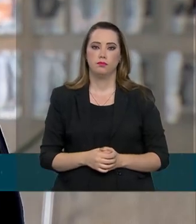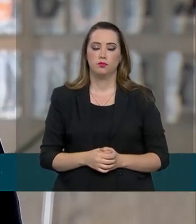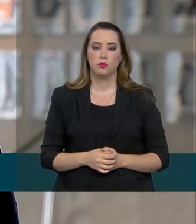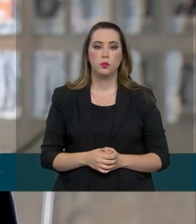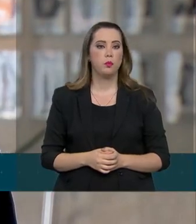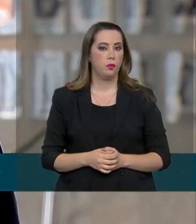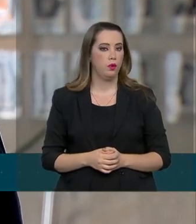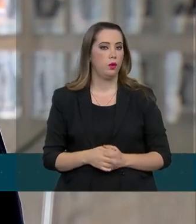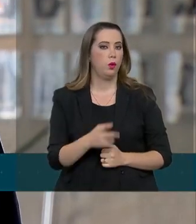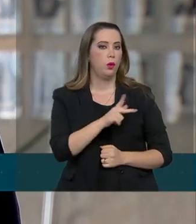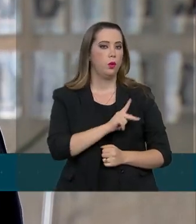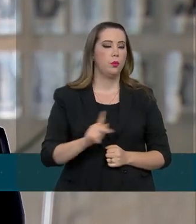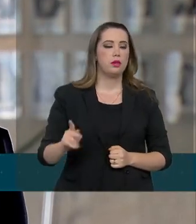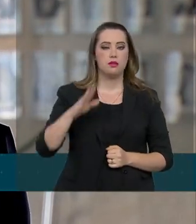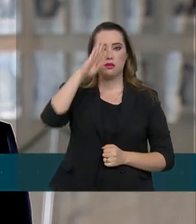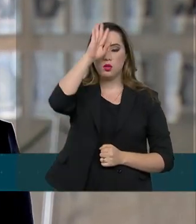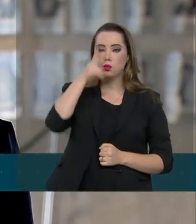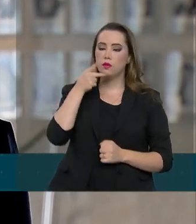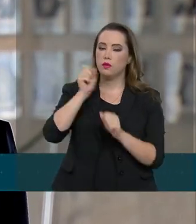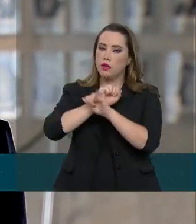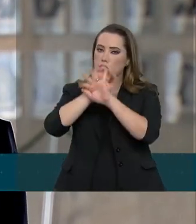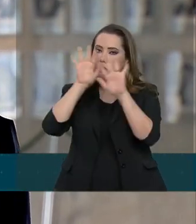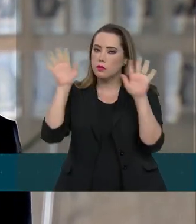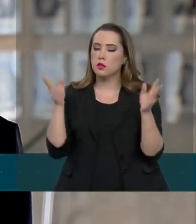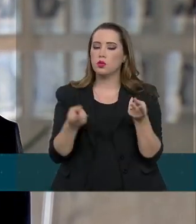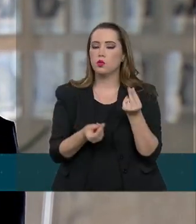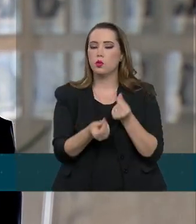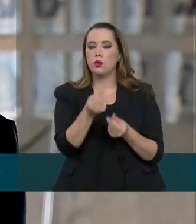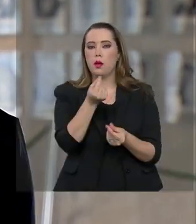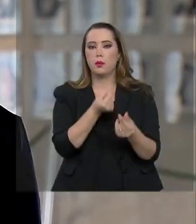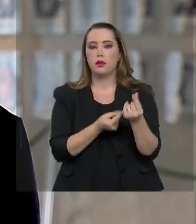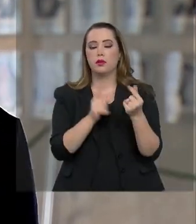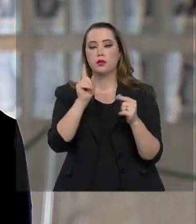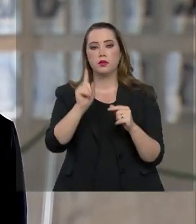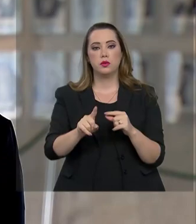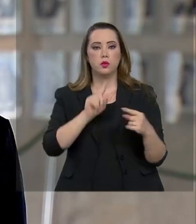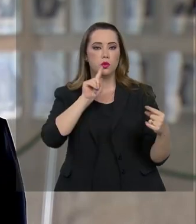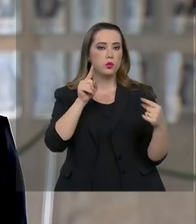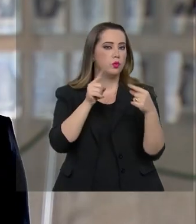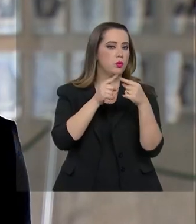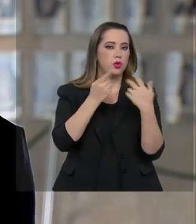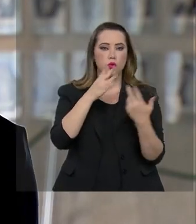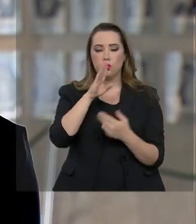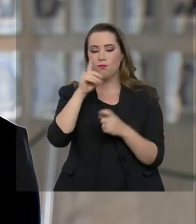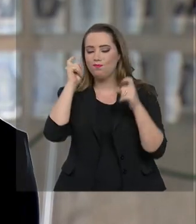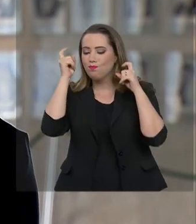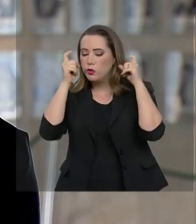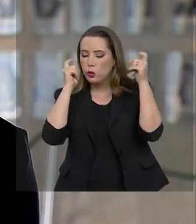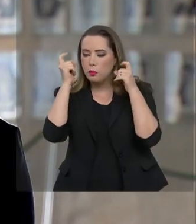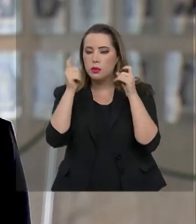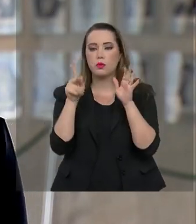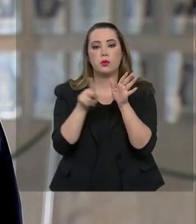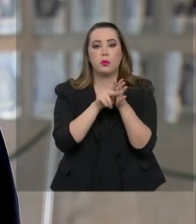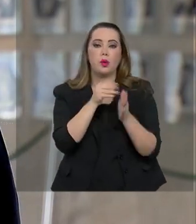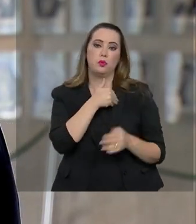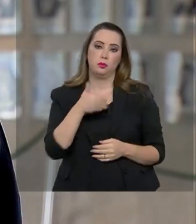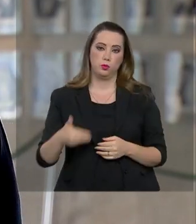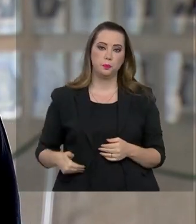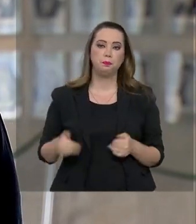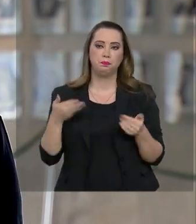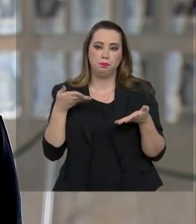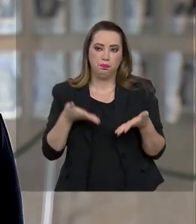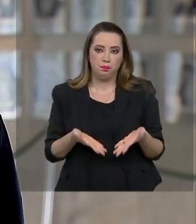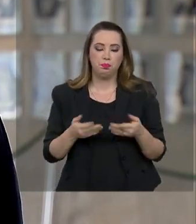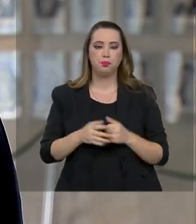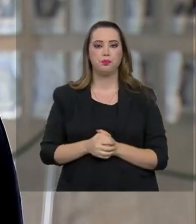presidente Jair Bolsonaro disse que a transparência das contas públicas é uma das preocupações de seu governo. Para o presidente,